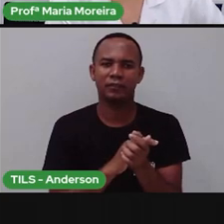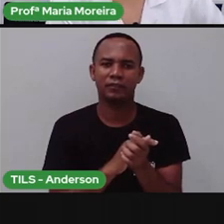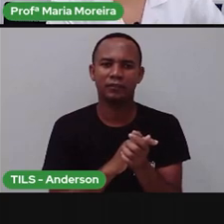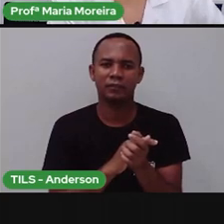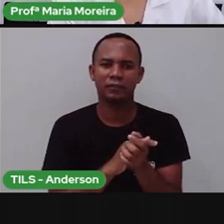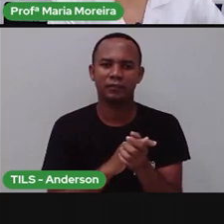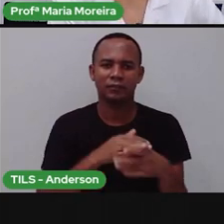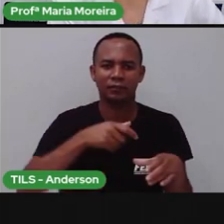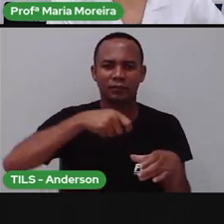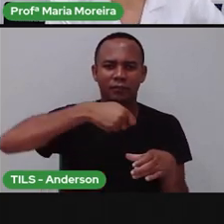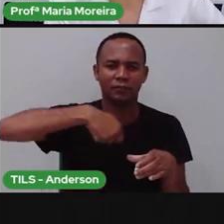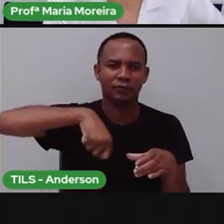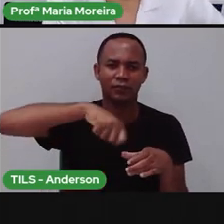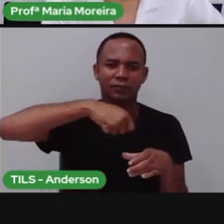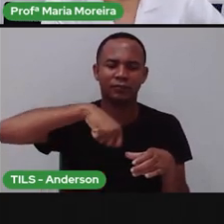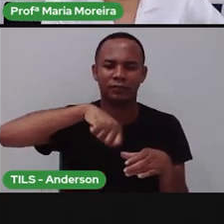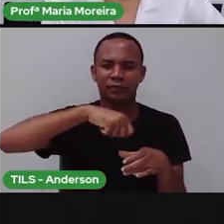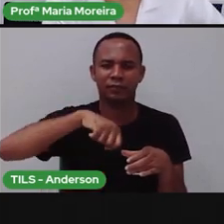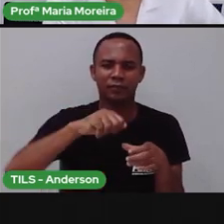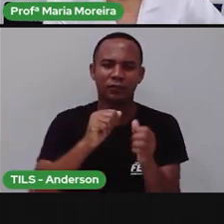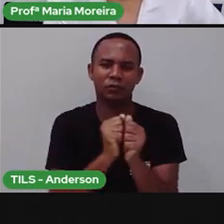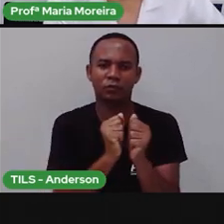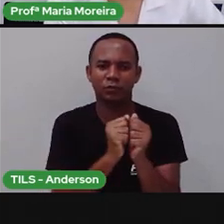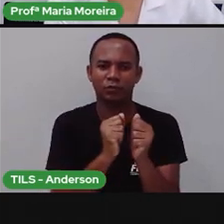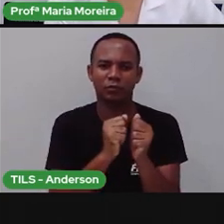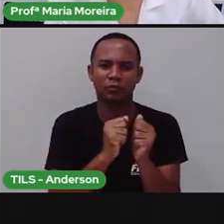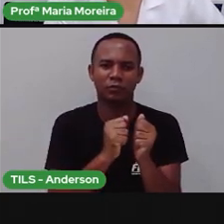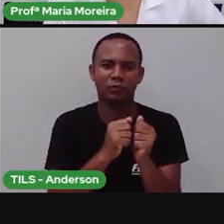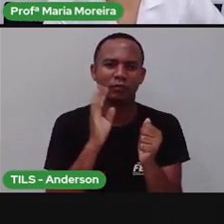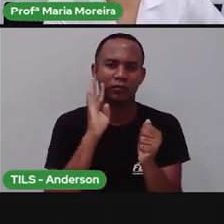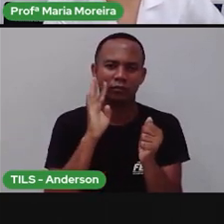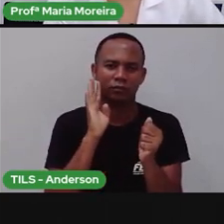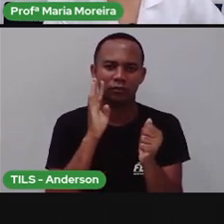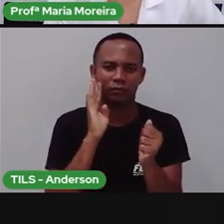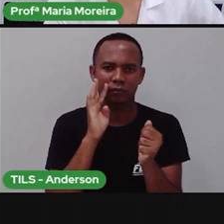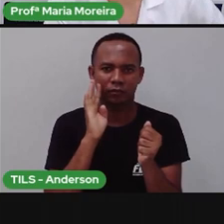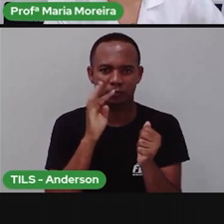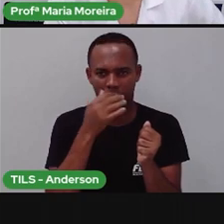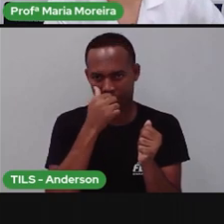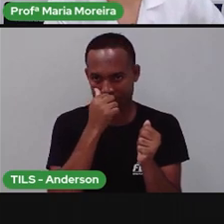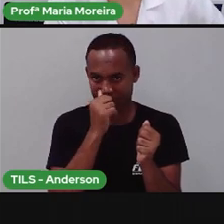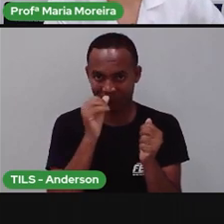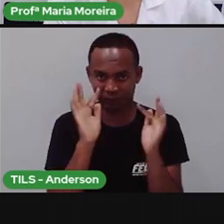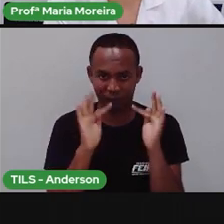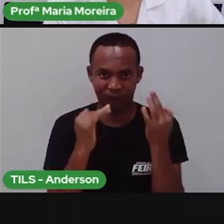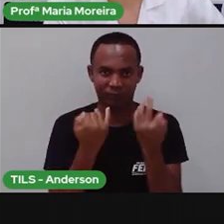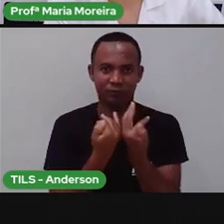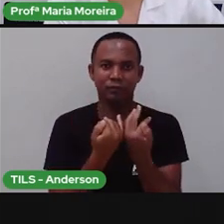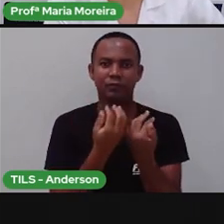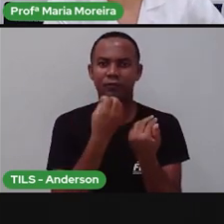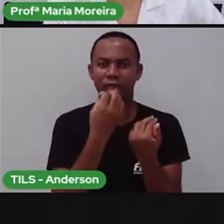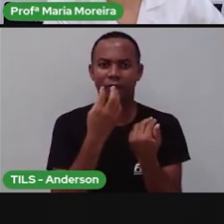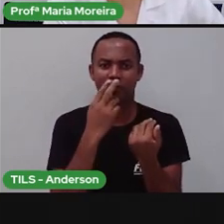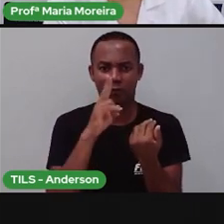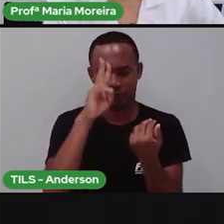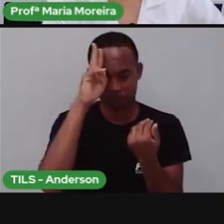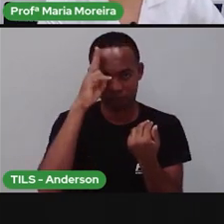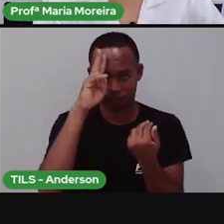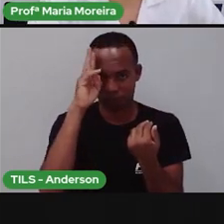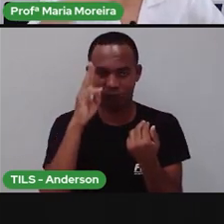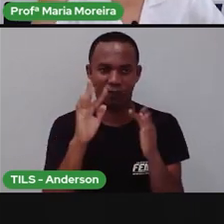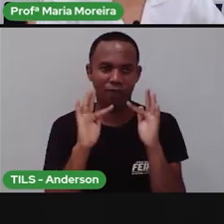O cozinhar junto. Lembra que a Pró passou a receita aí? Pronto. O cozinhar junto também é uma história, né?